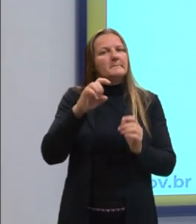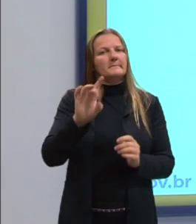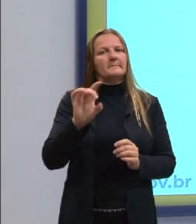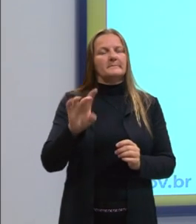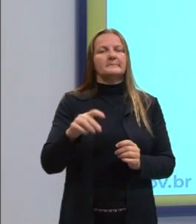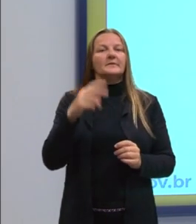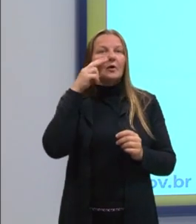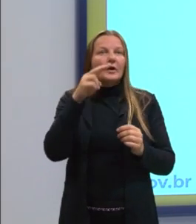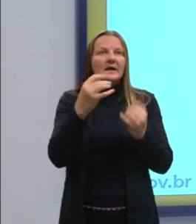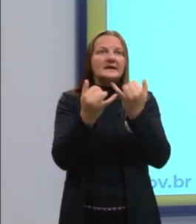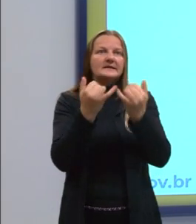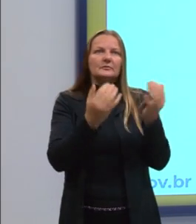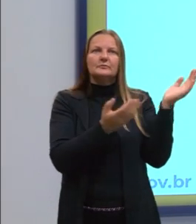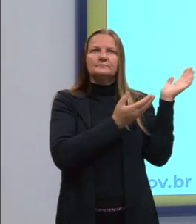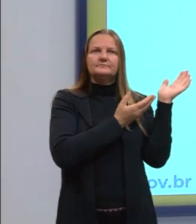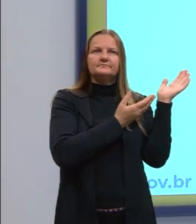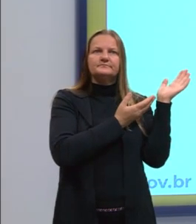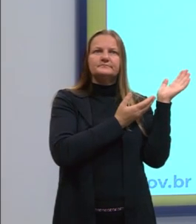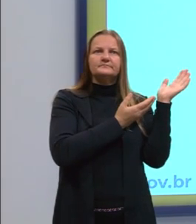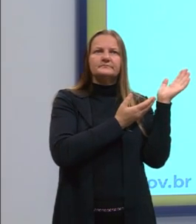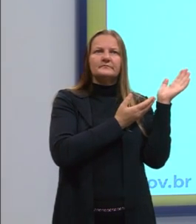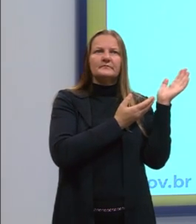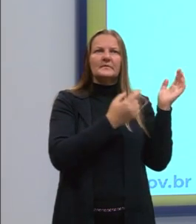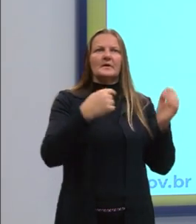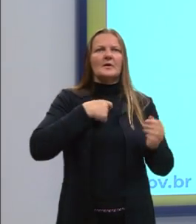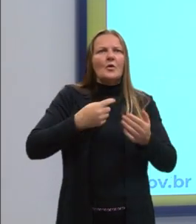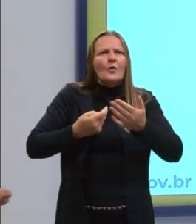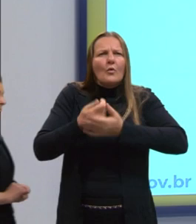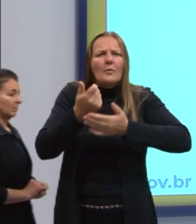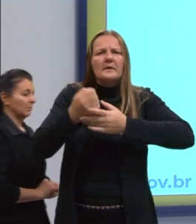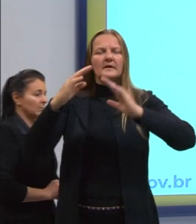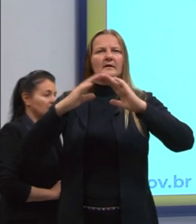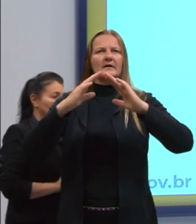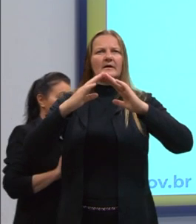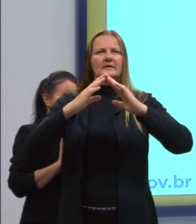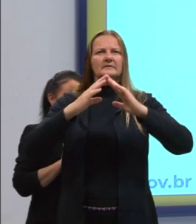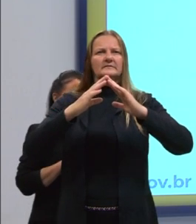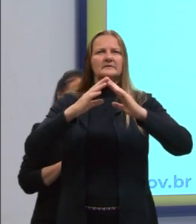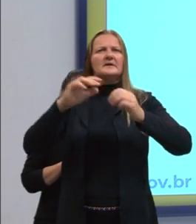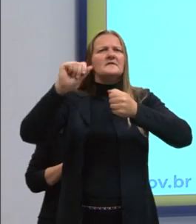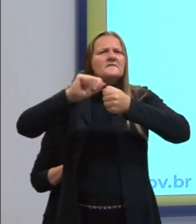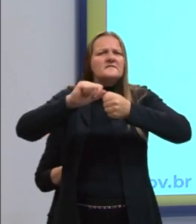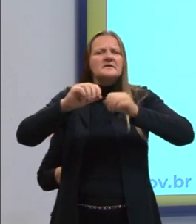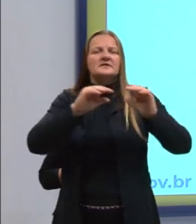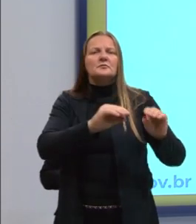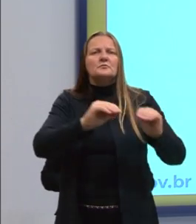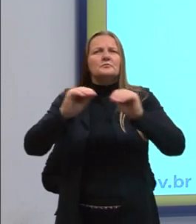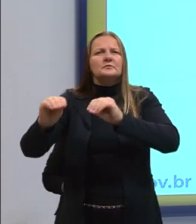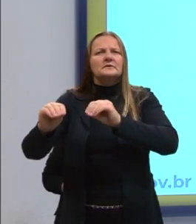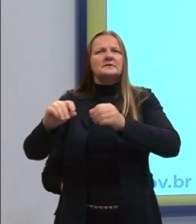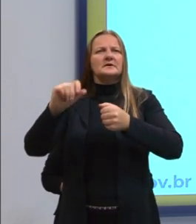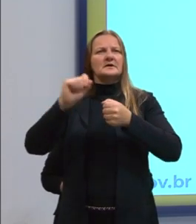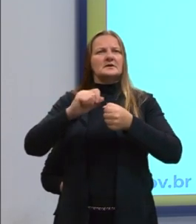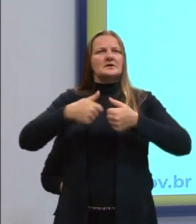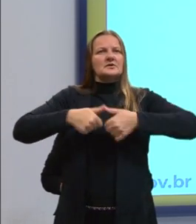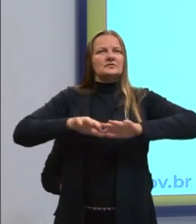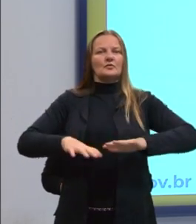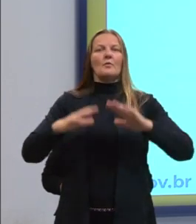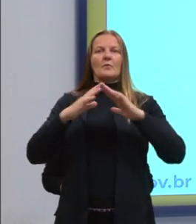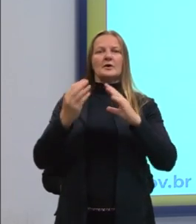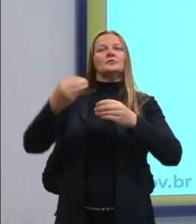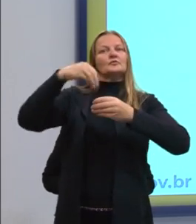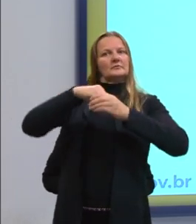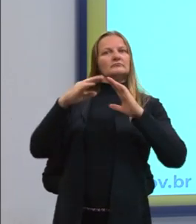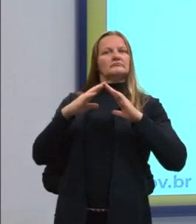Olhem ali no exemplo. Eu comprei uma casa, fiz a mudança e estou morando